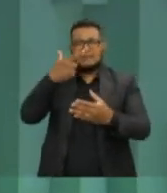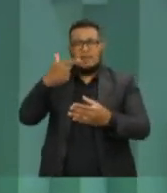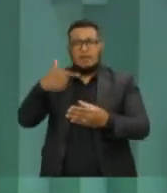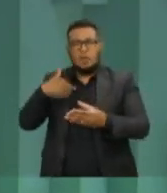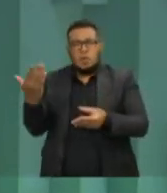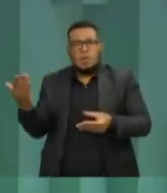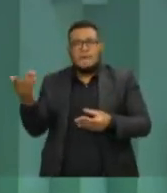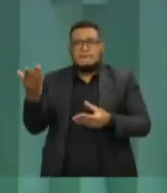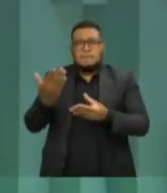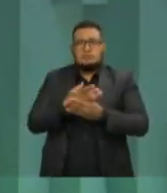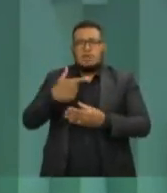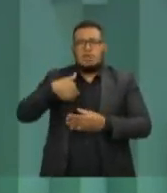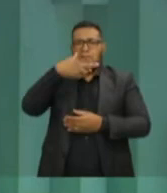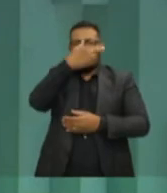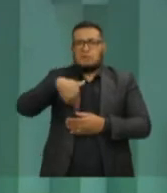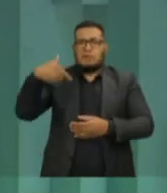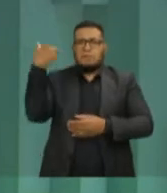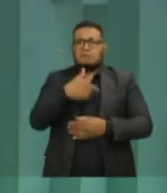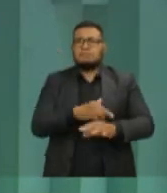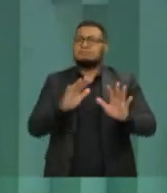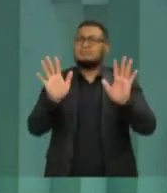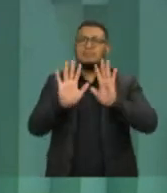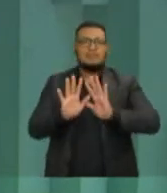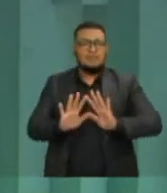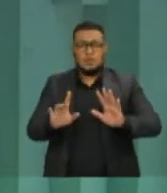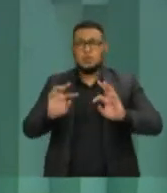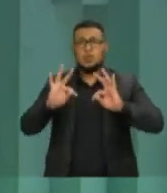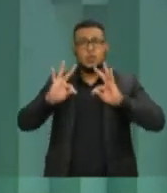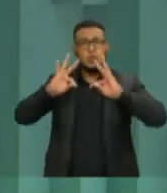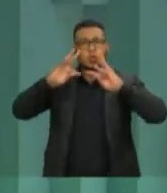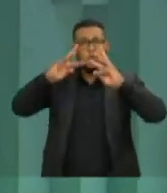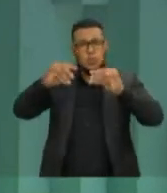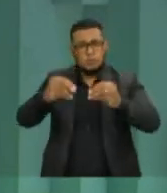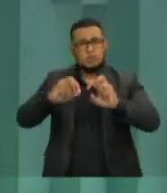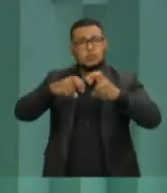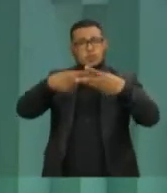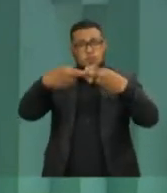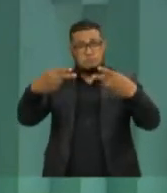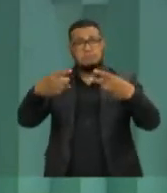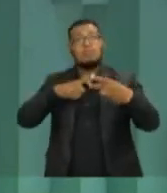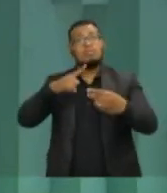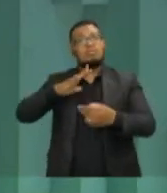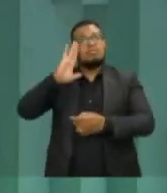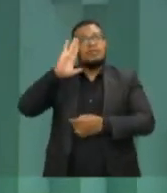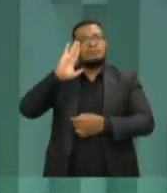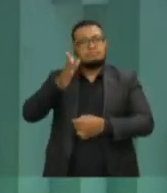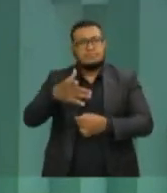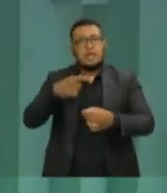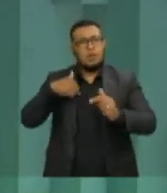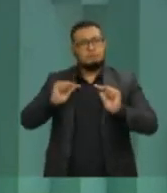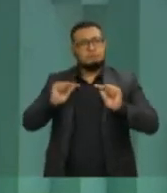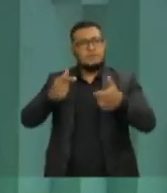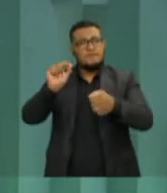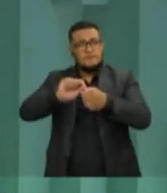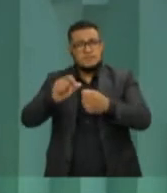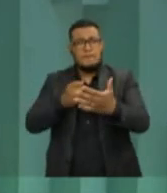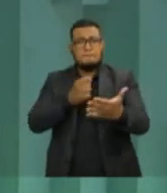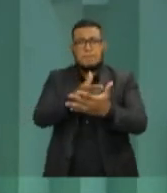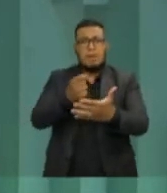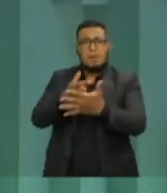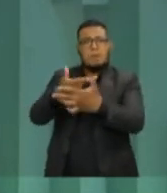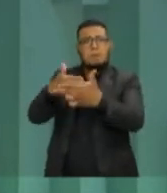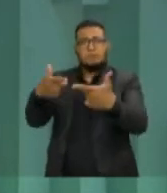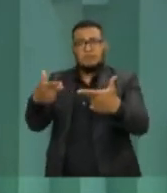Todos os processos que foram julgamentos, fui inocentado em função dessa lei, em função da não minha participação. Não tenho nenhum